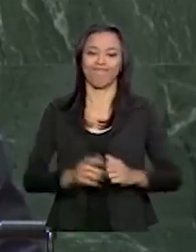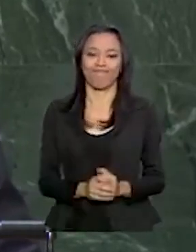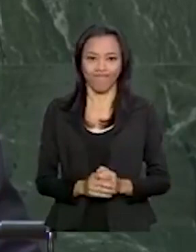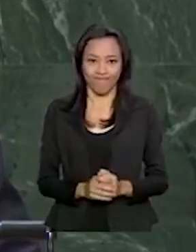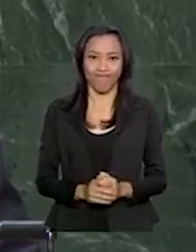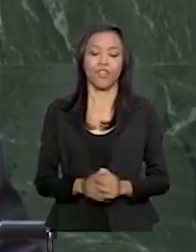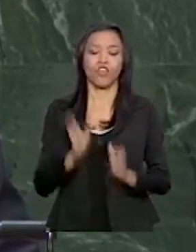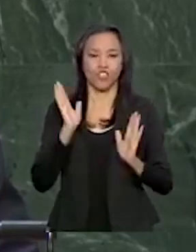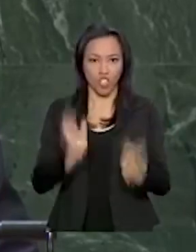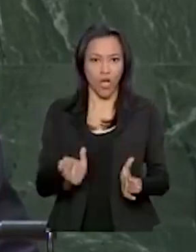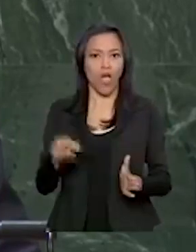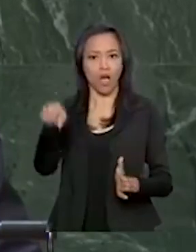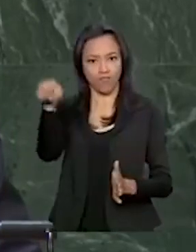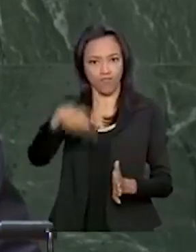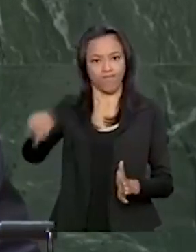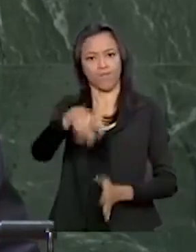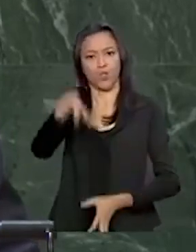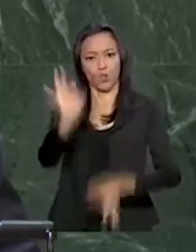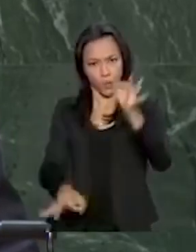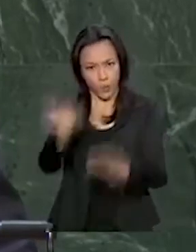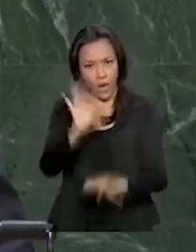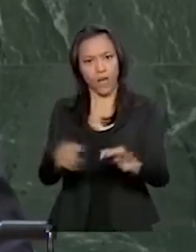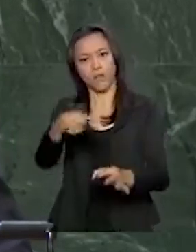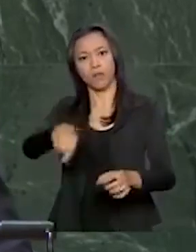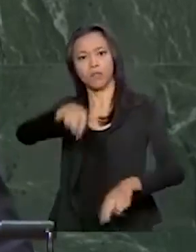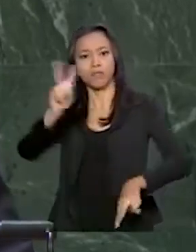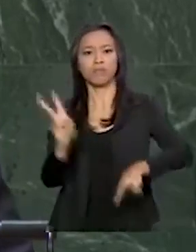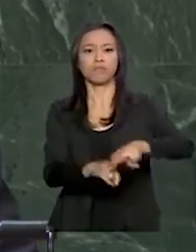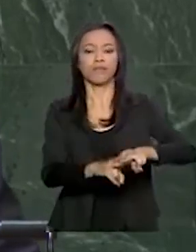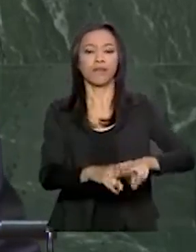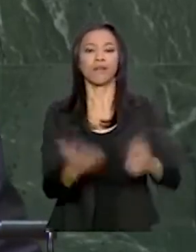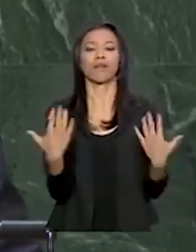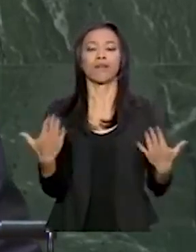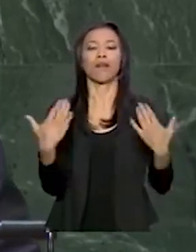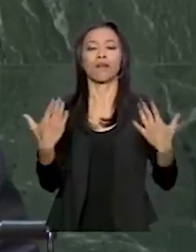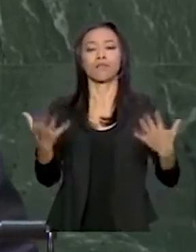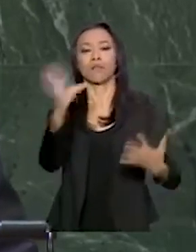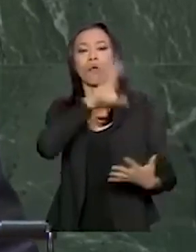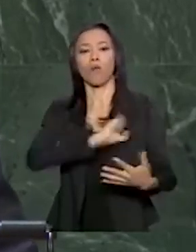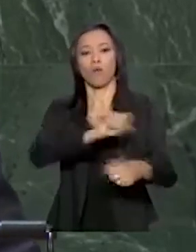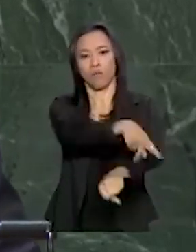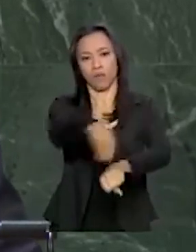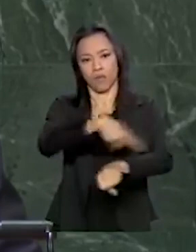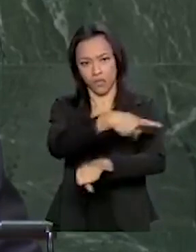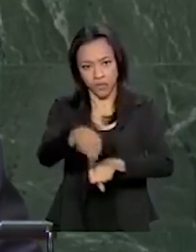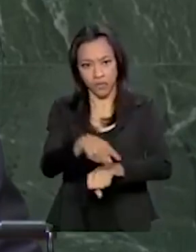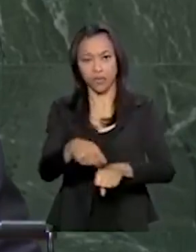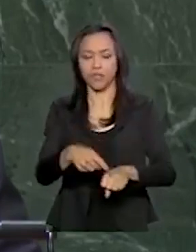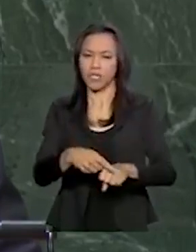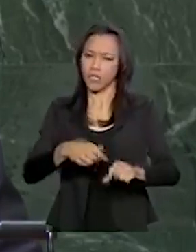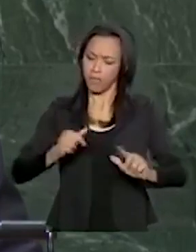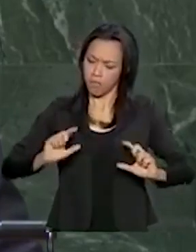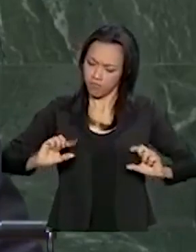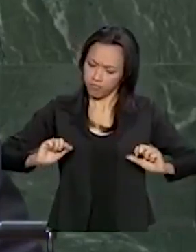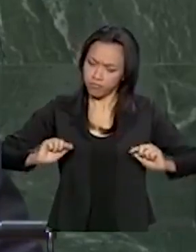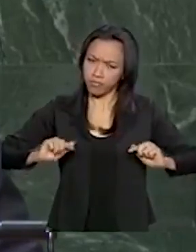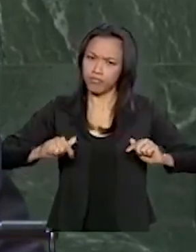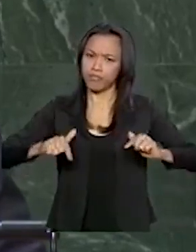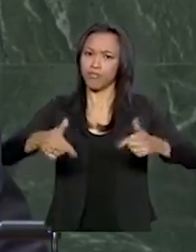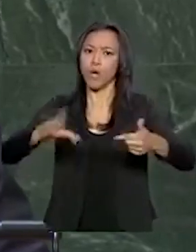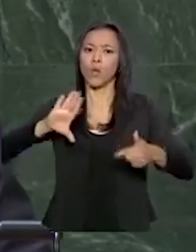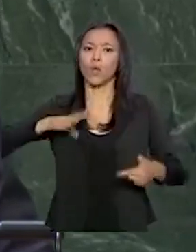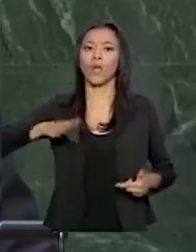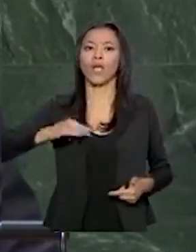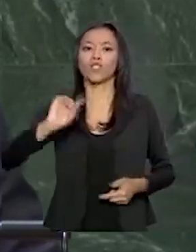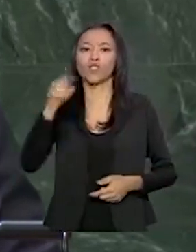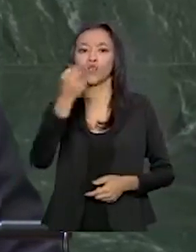Foram julgados e punidos graças ao patriotismo, perseverança e coragem de um